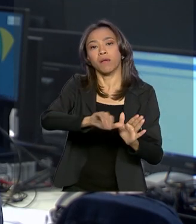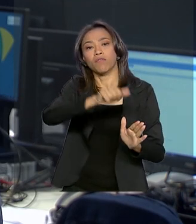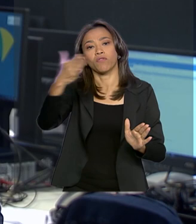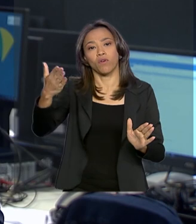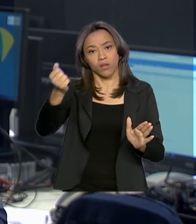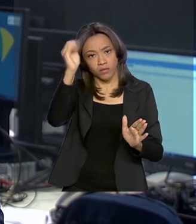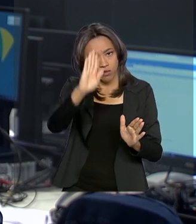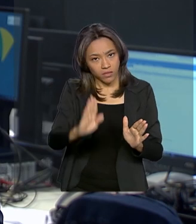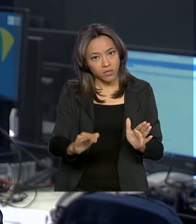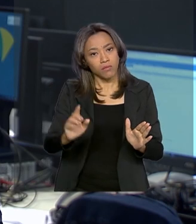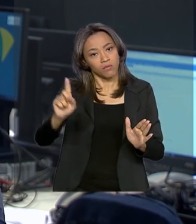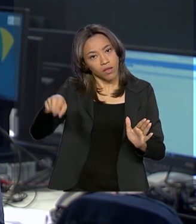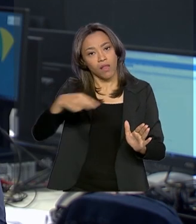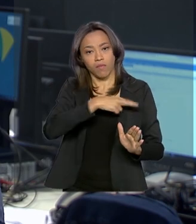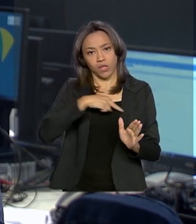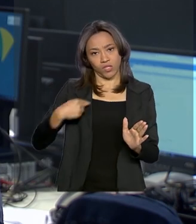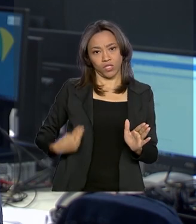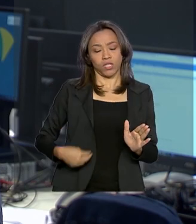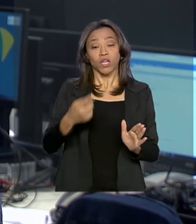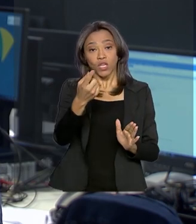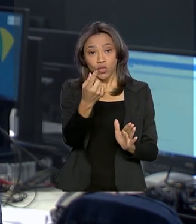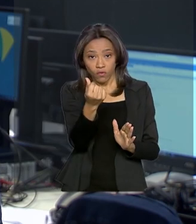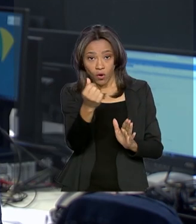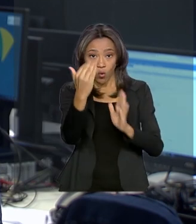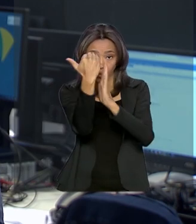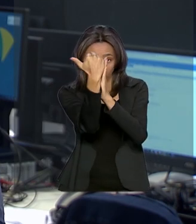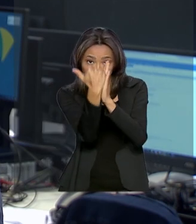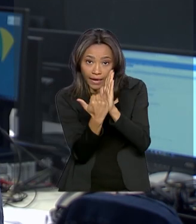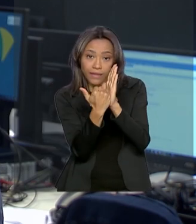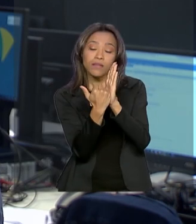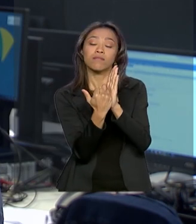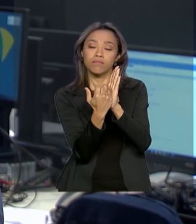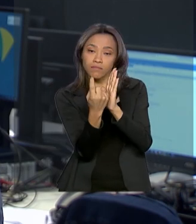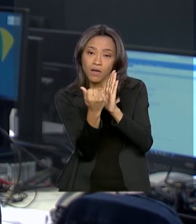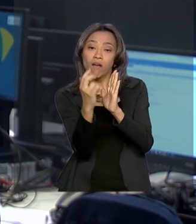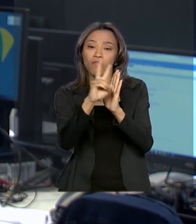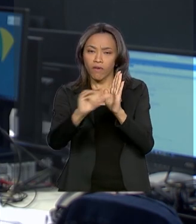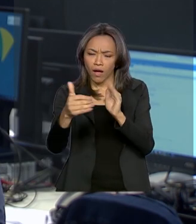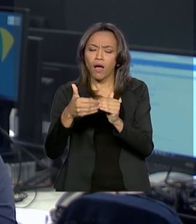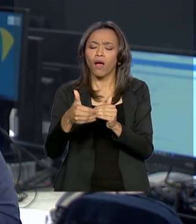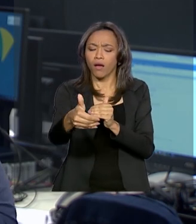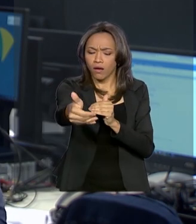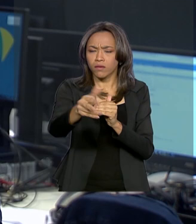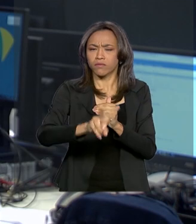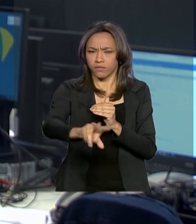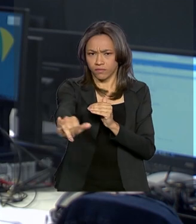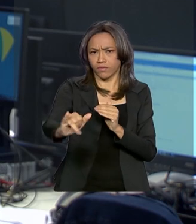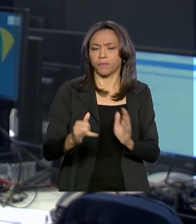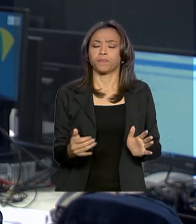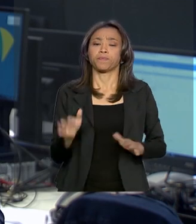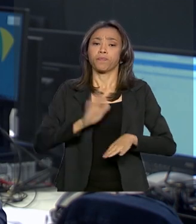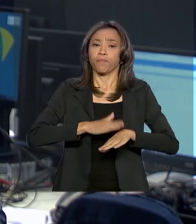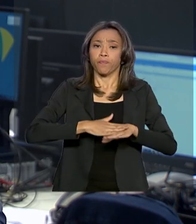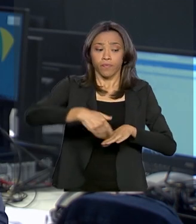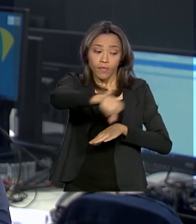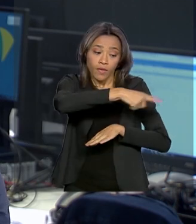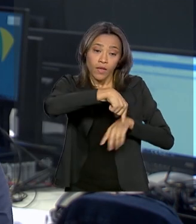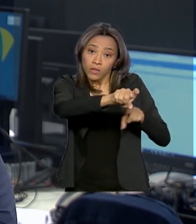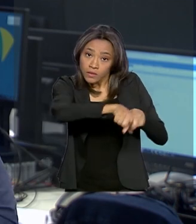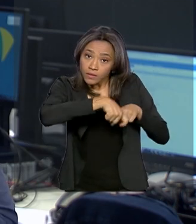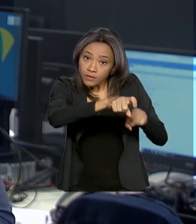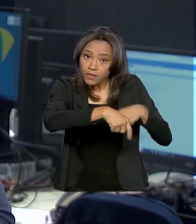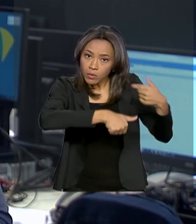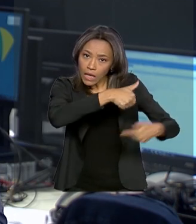E disse que a queda do preço vai ocorrer em breve. De acordo com o presidente, os pecuaristas já investem